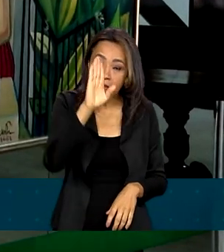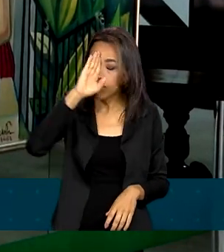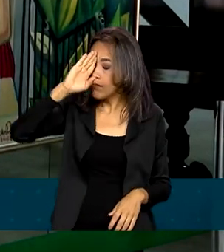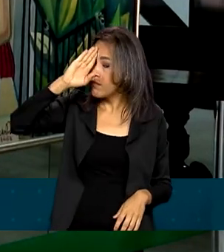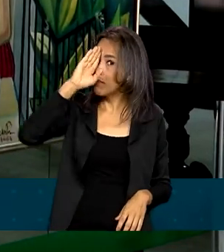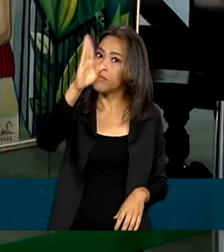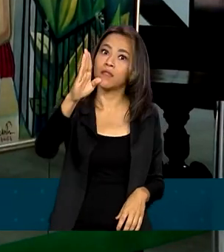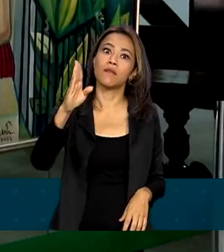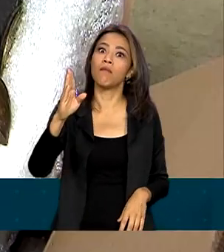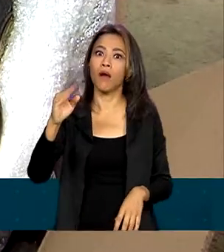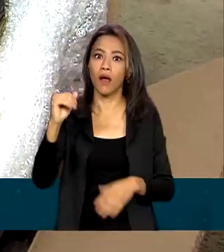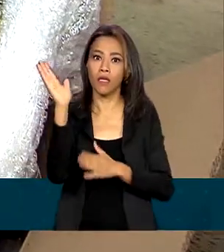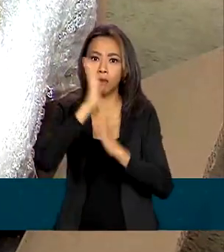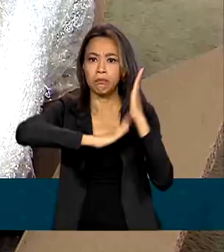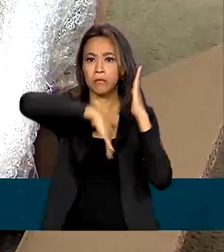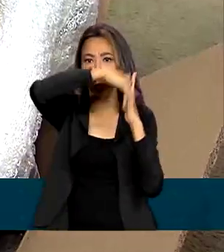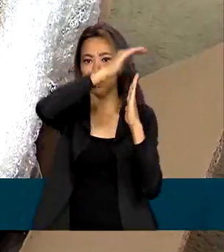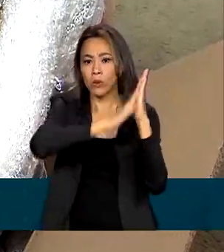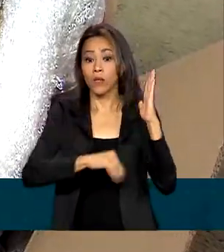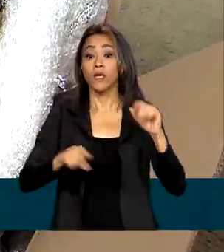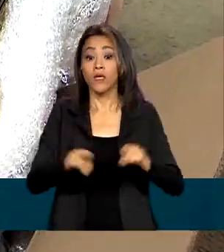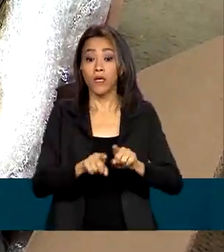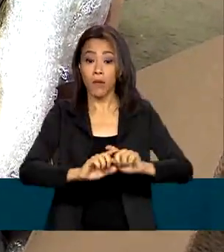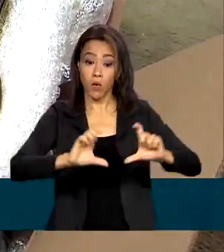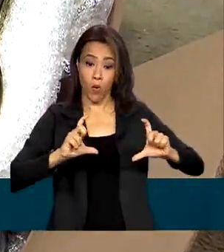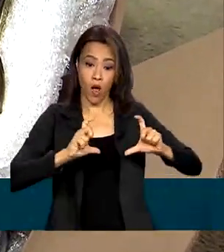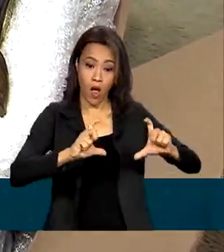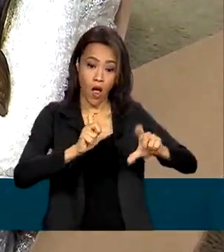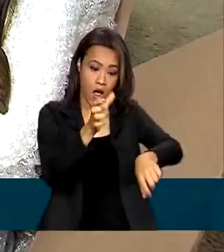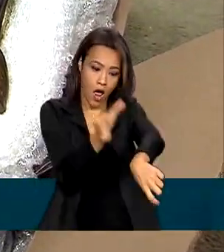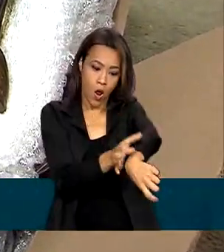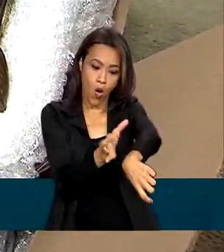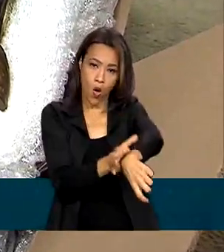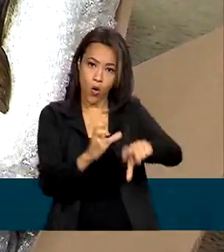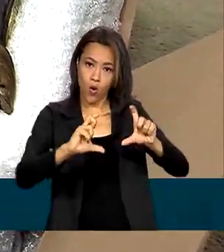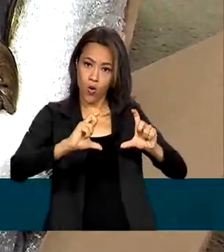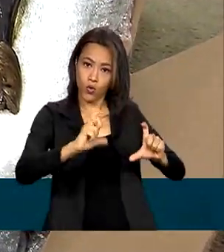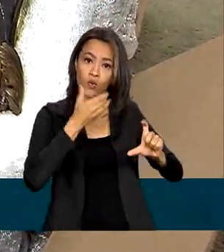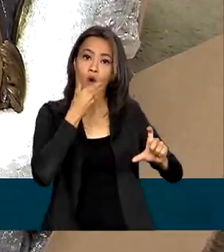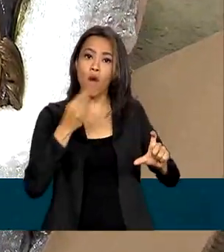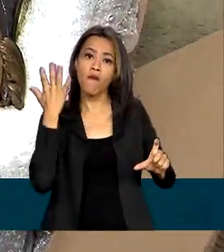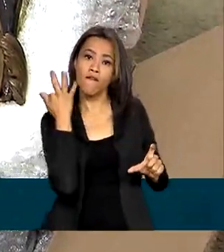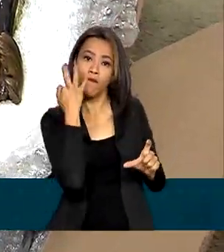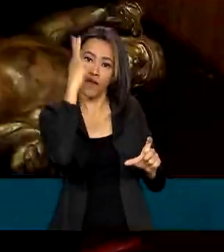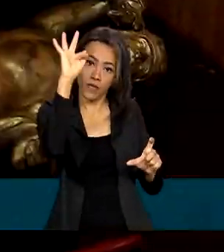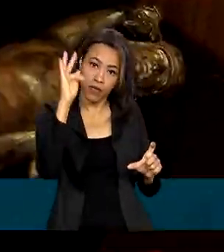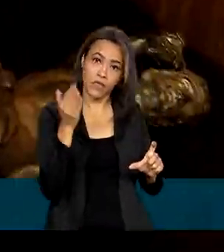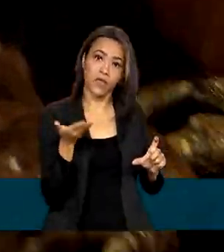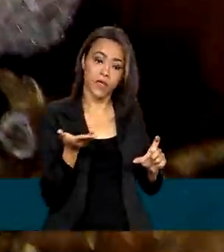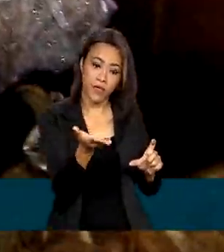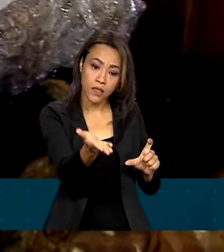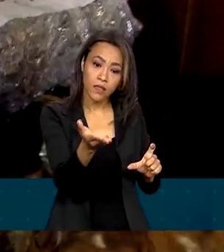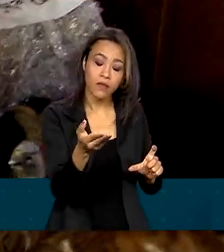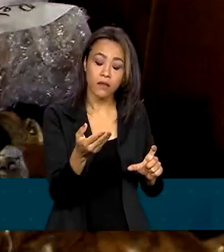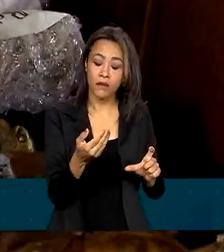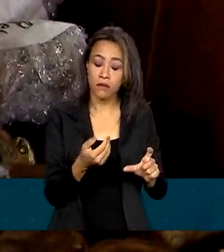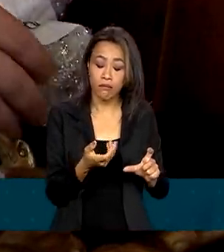produções do artista. E o relógio de pêndulo do relogioeiro francês Baltazar Martineau ficou